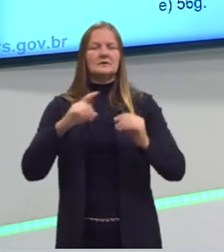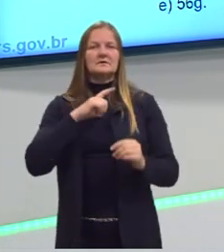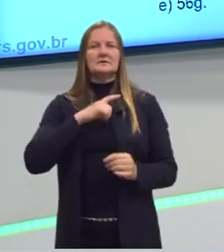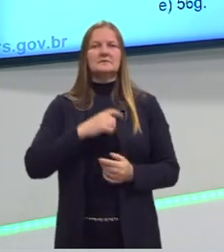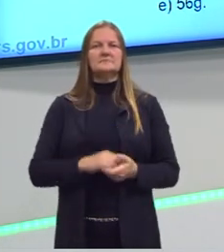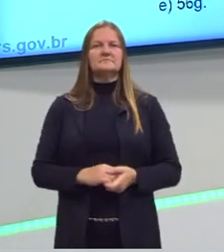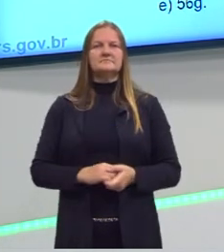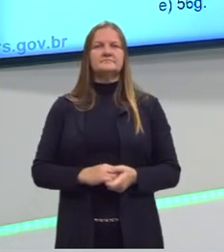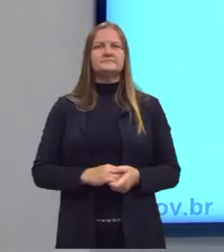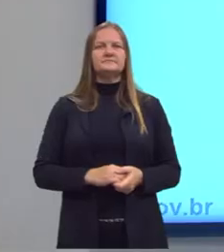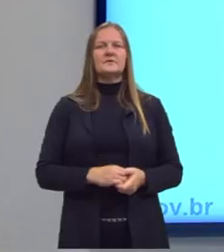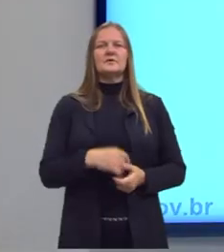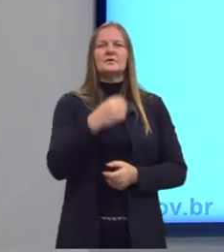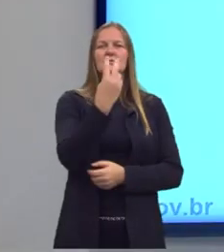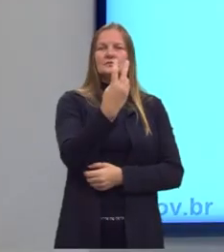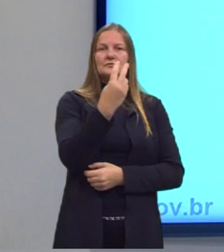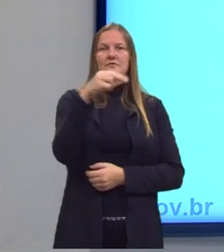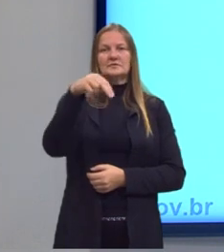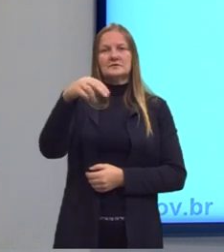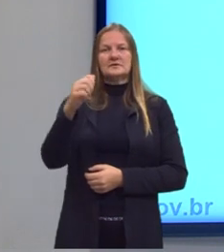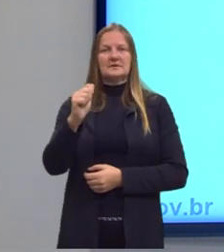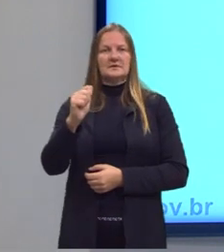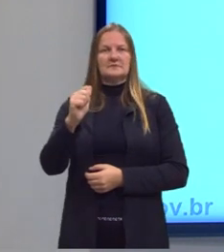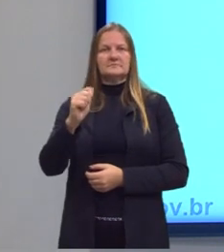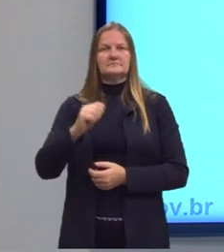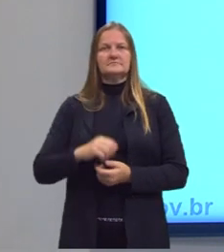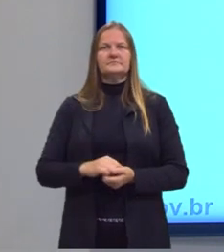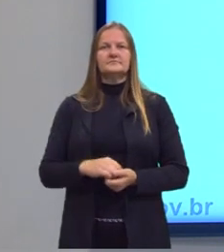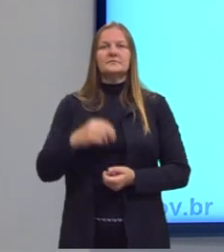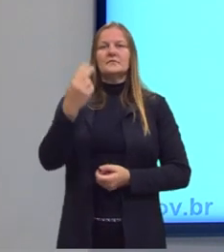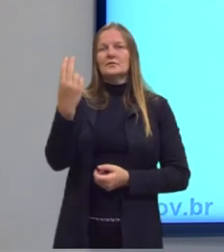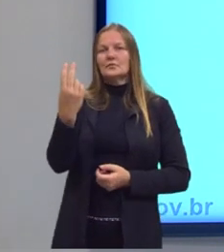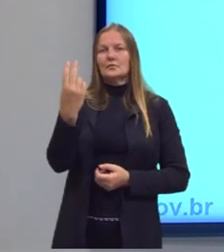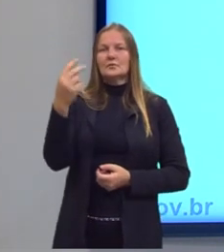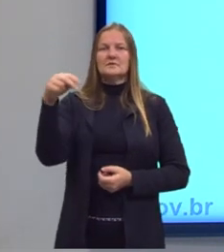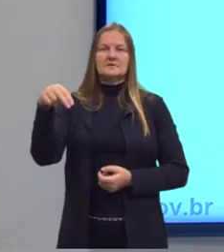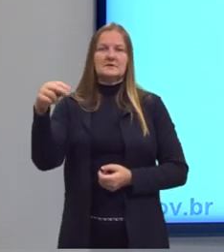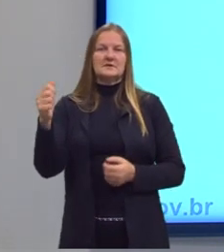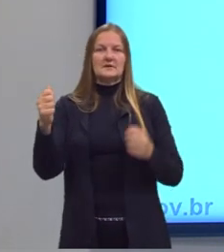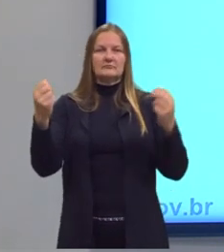tenho 2Na, tá? Eu tenho 2Na.